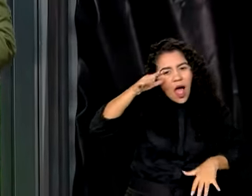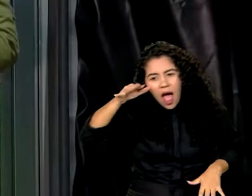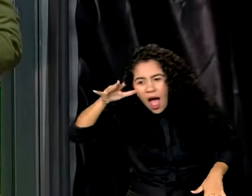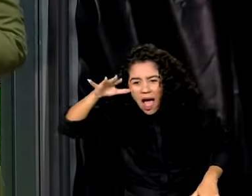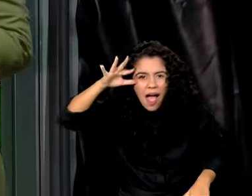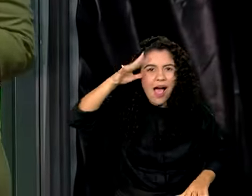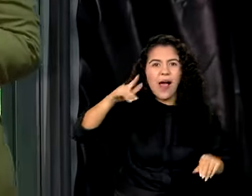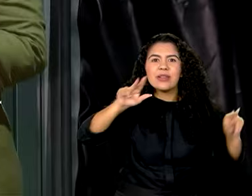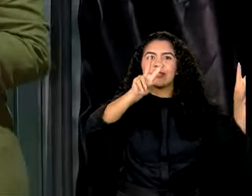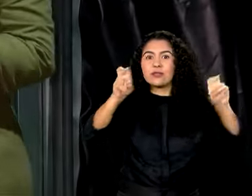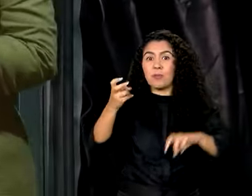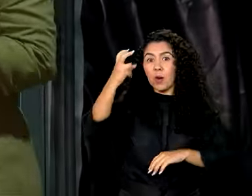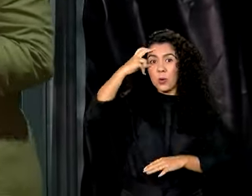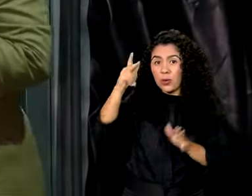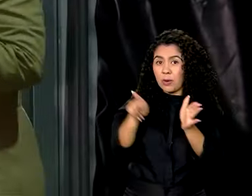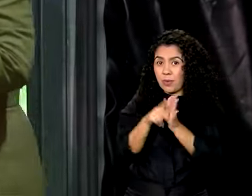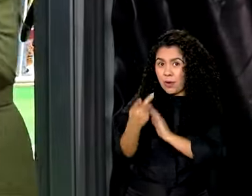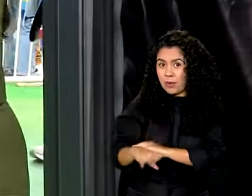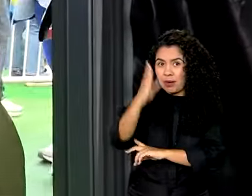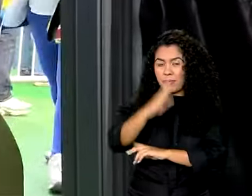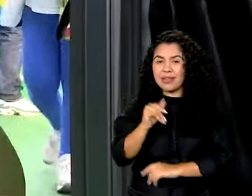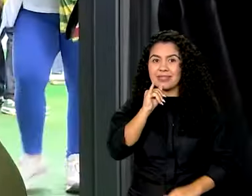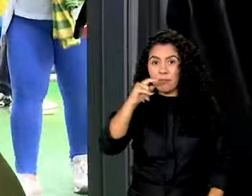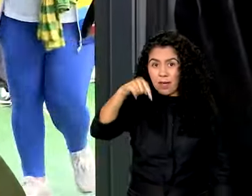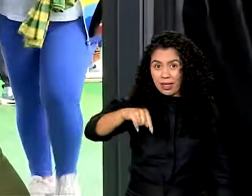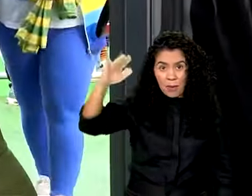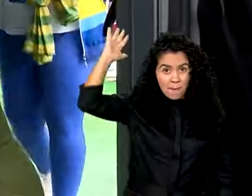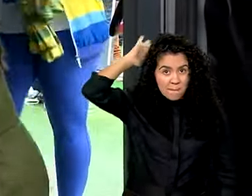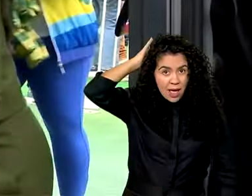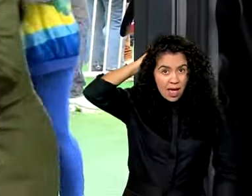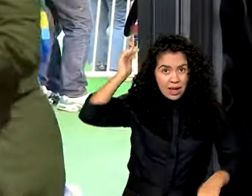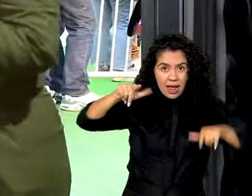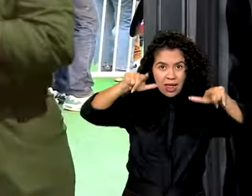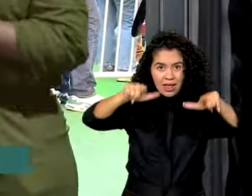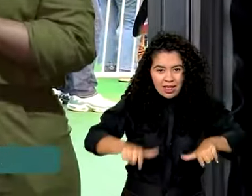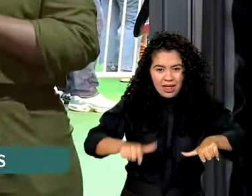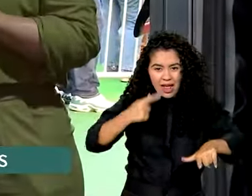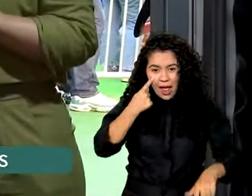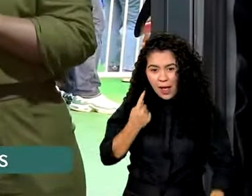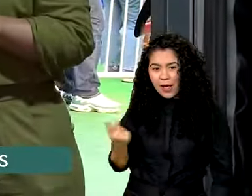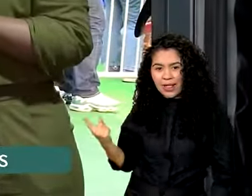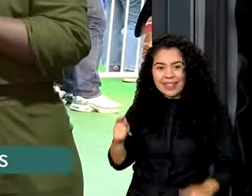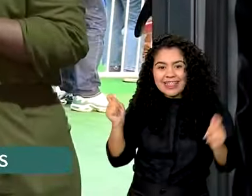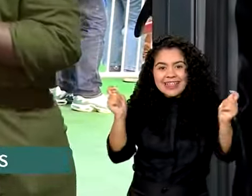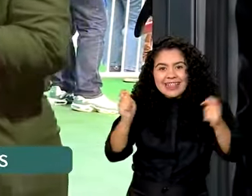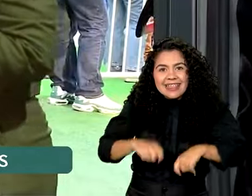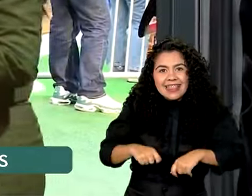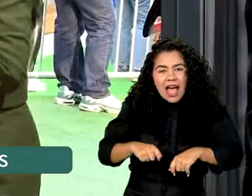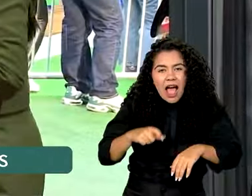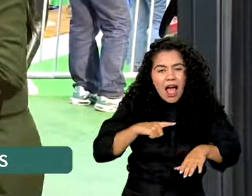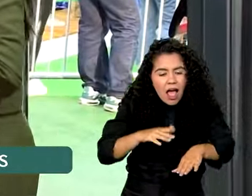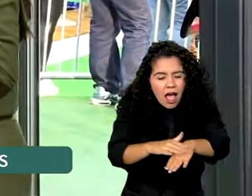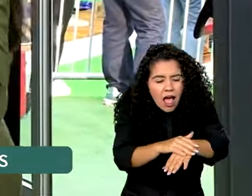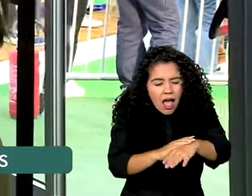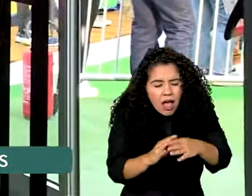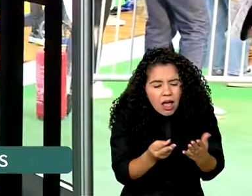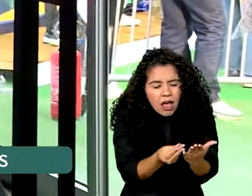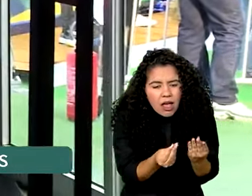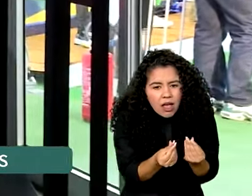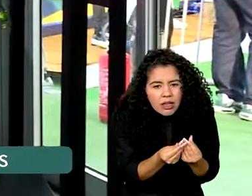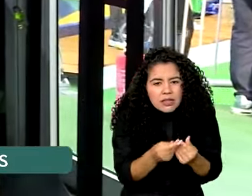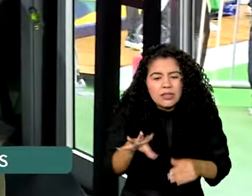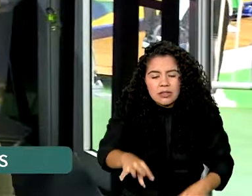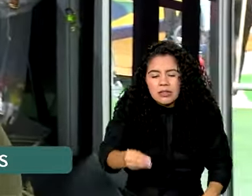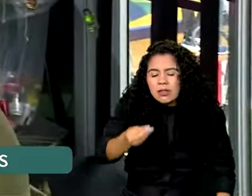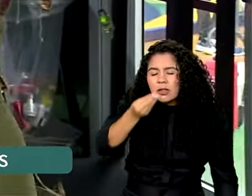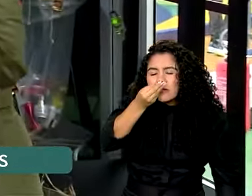cultura. Nesse estande do Pará, por exemplo, é possível tocar na pele do pirarucu, sentir o